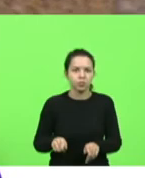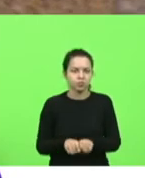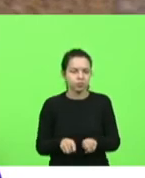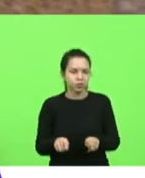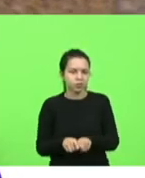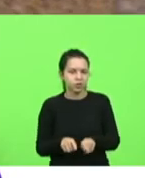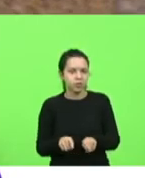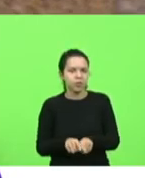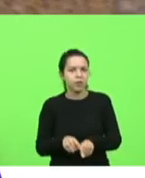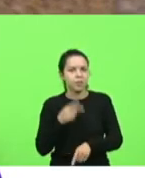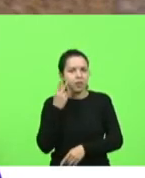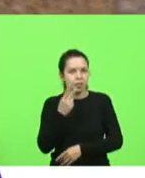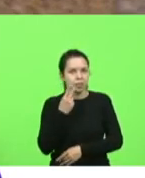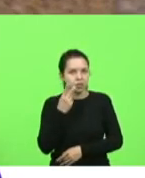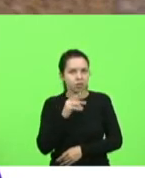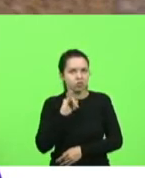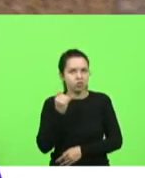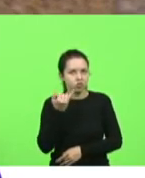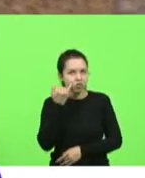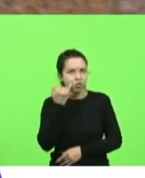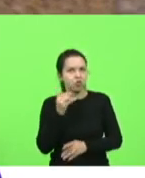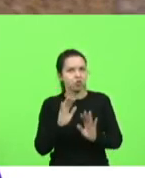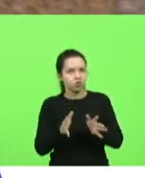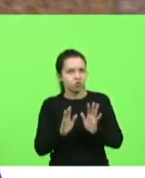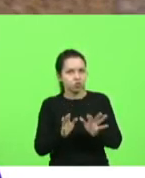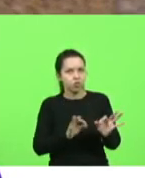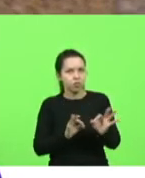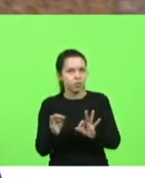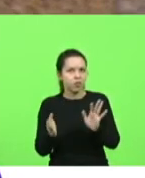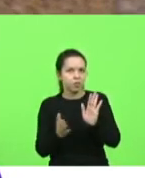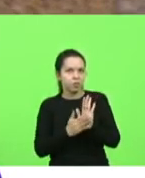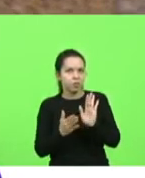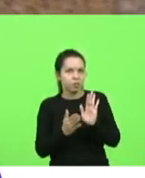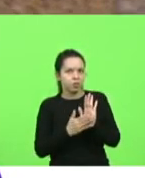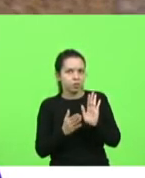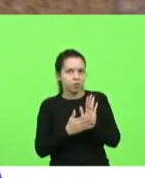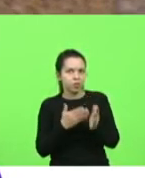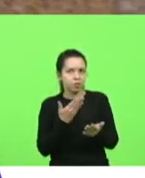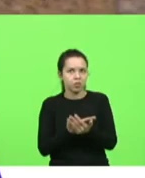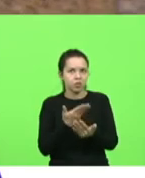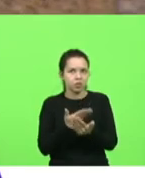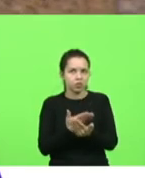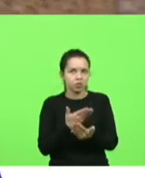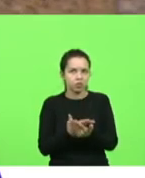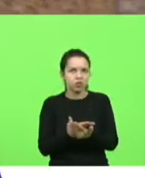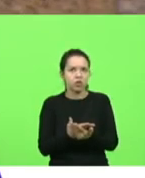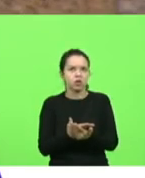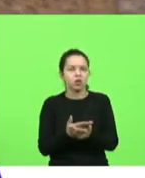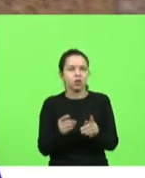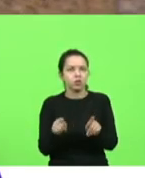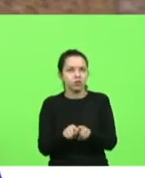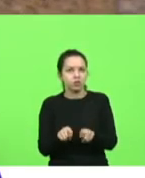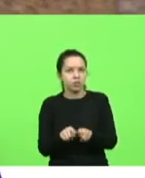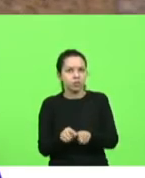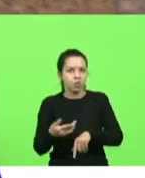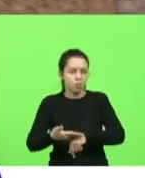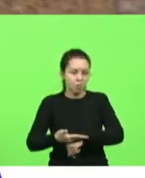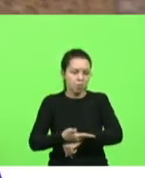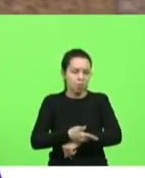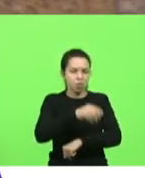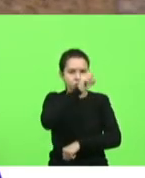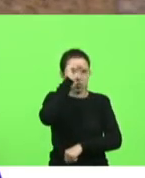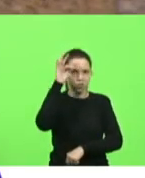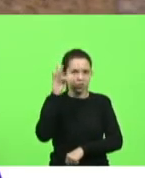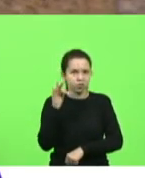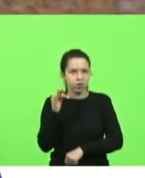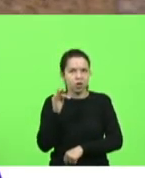parlamentares aqui dentro o próprio GSE fez uma propositura de uma comissão parlamentar já pra estudar isso a bem da verdade o porto São Francisco ele ajuda